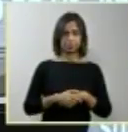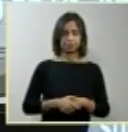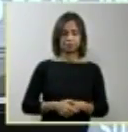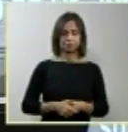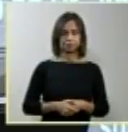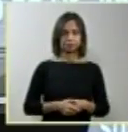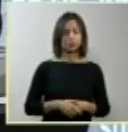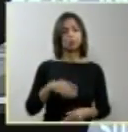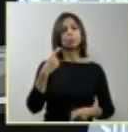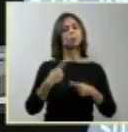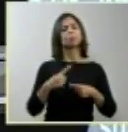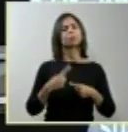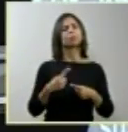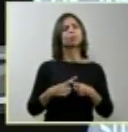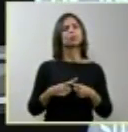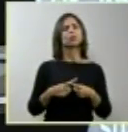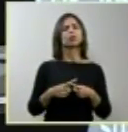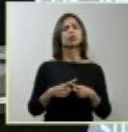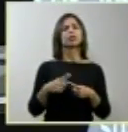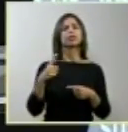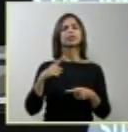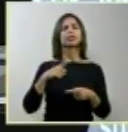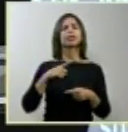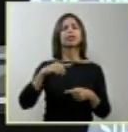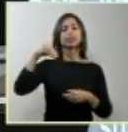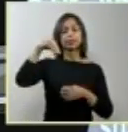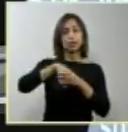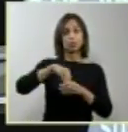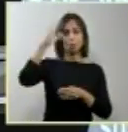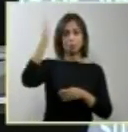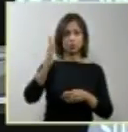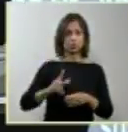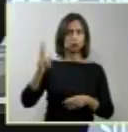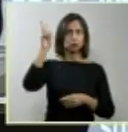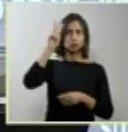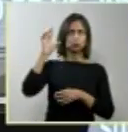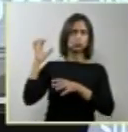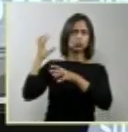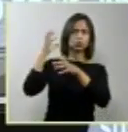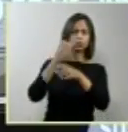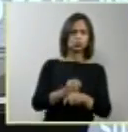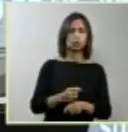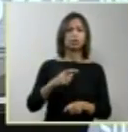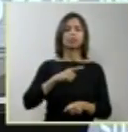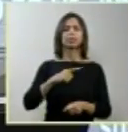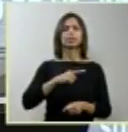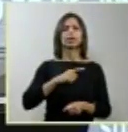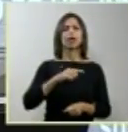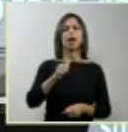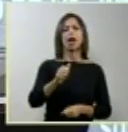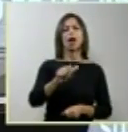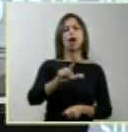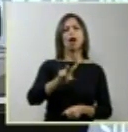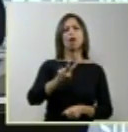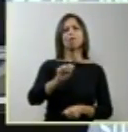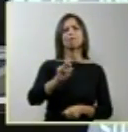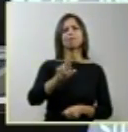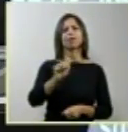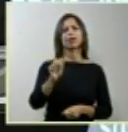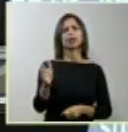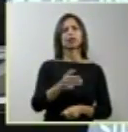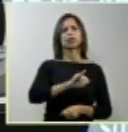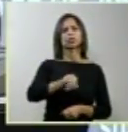por que que entra na história do Brasil a figura do alvará judicial? Porque o médico